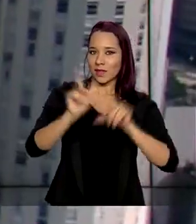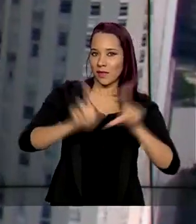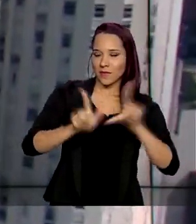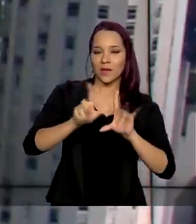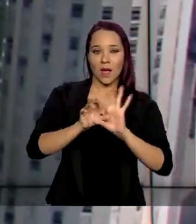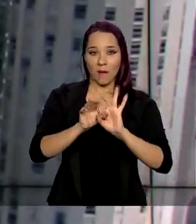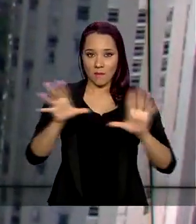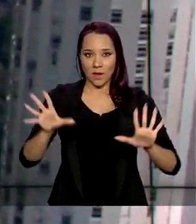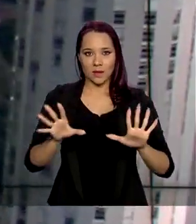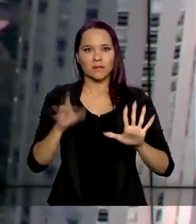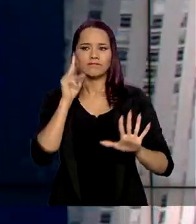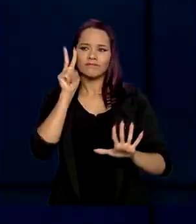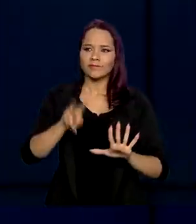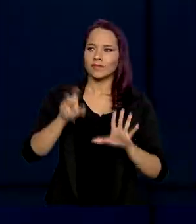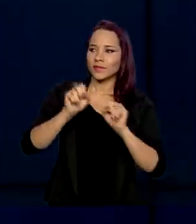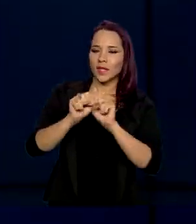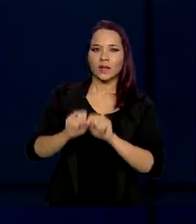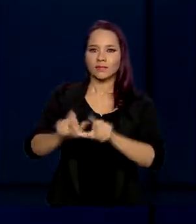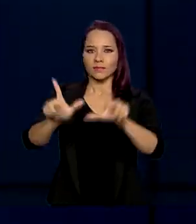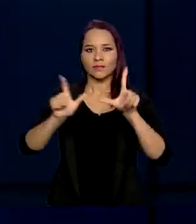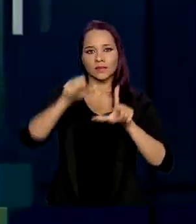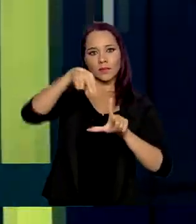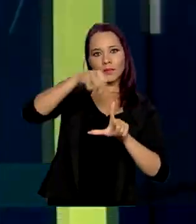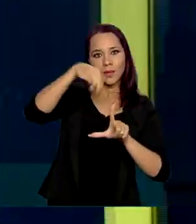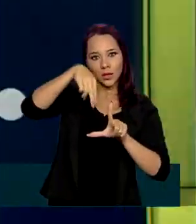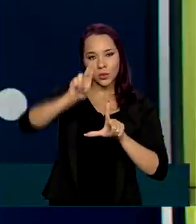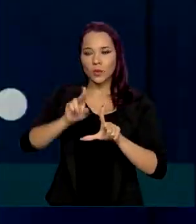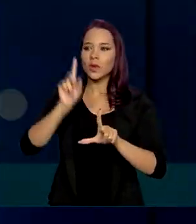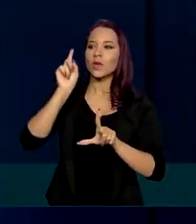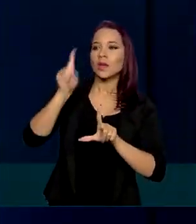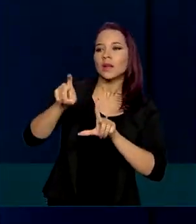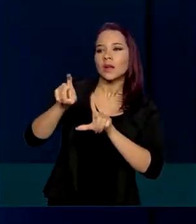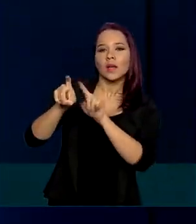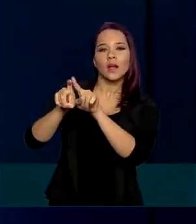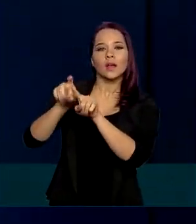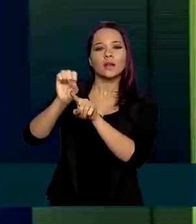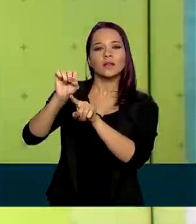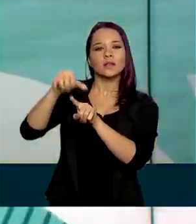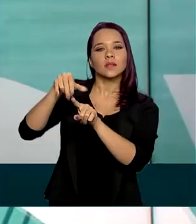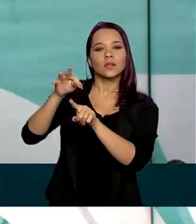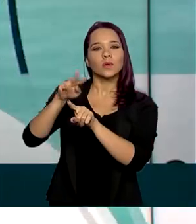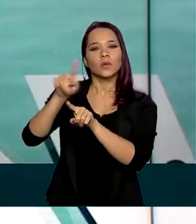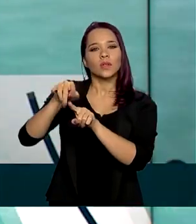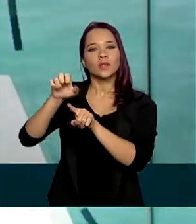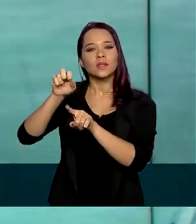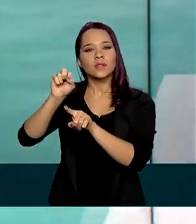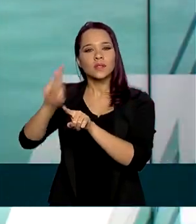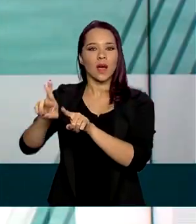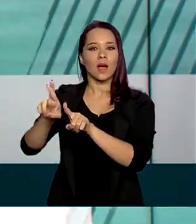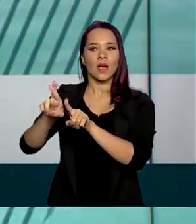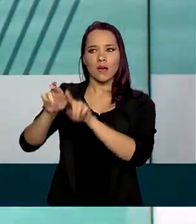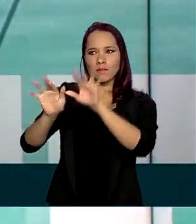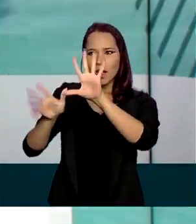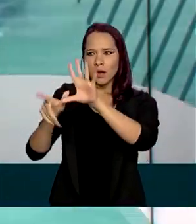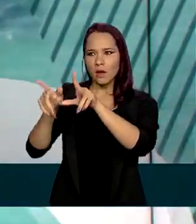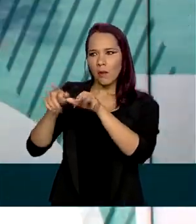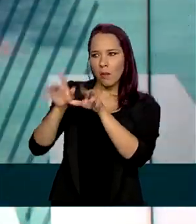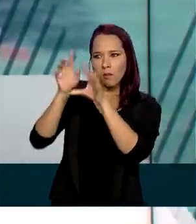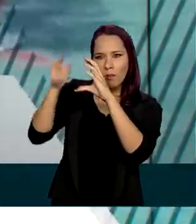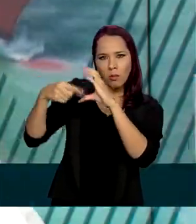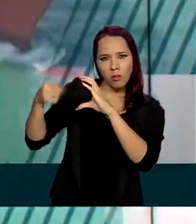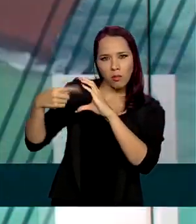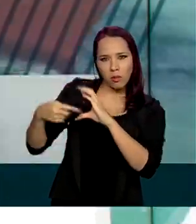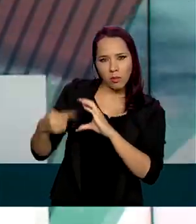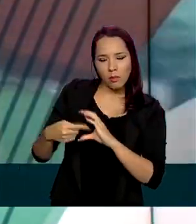Para assistir, basta entrar no menu da sua TV, clicar em sintonizar para o aparelho mapear automaticamente